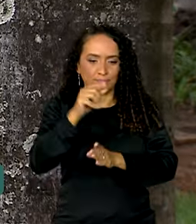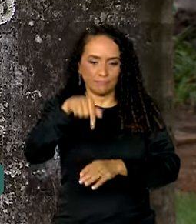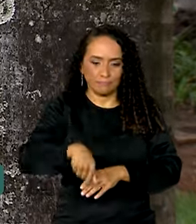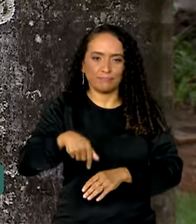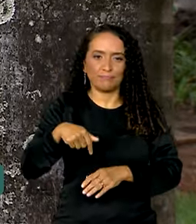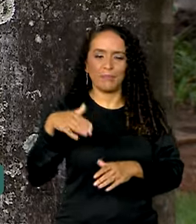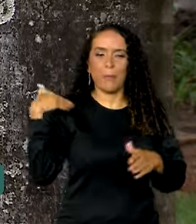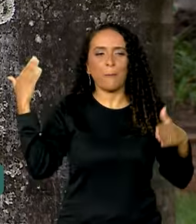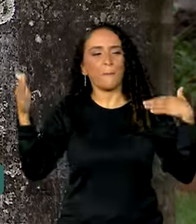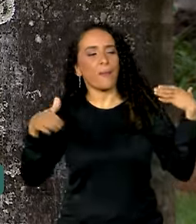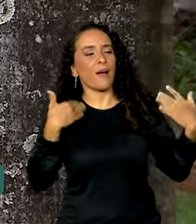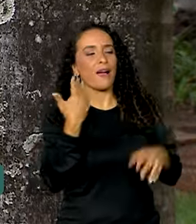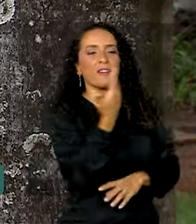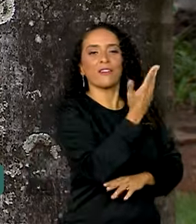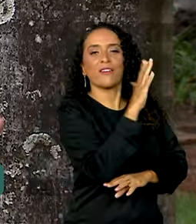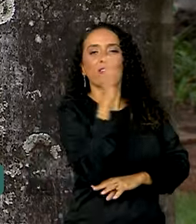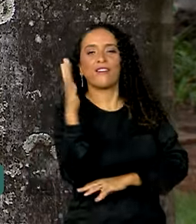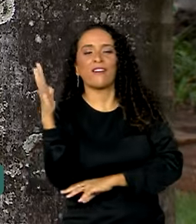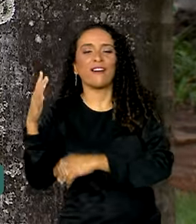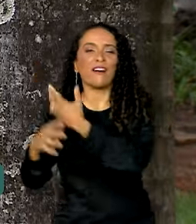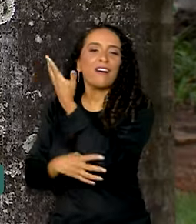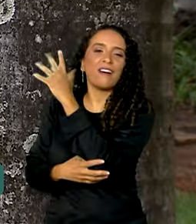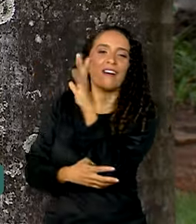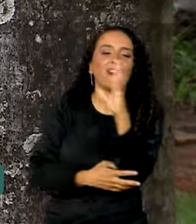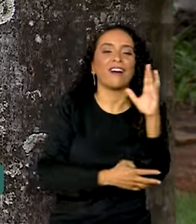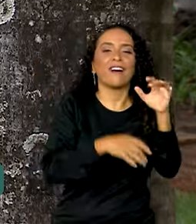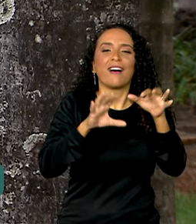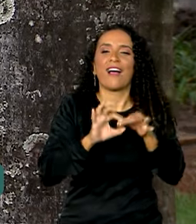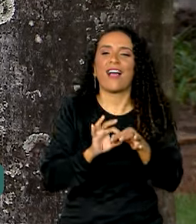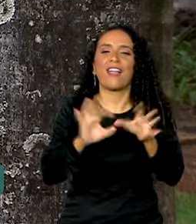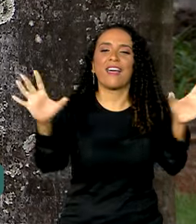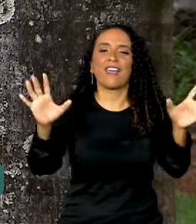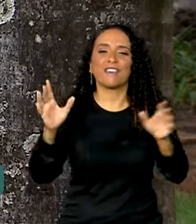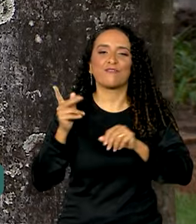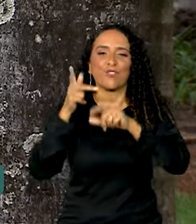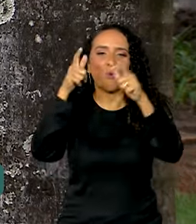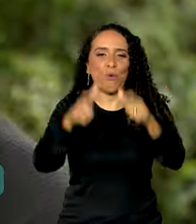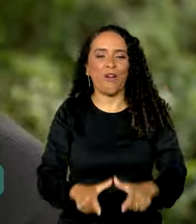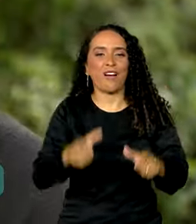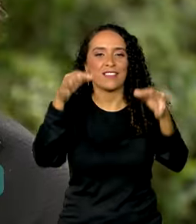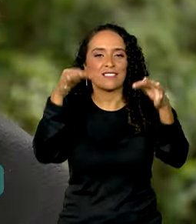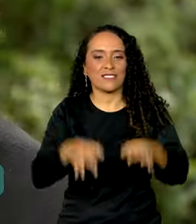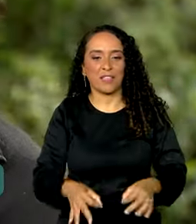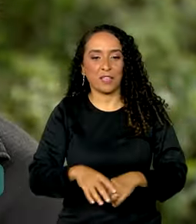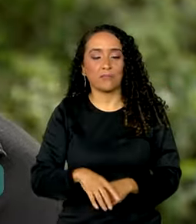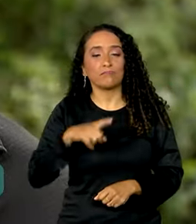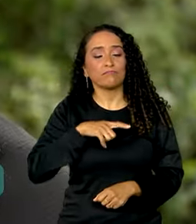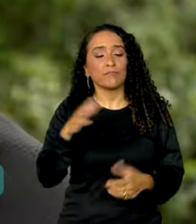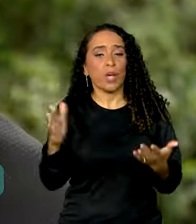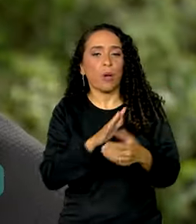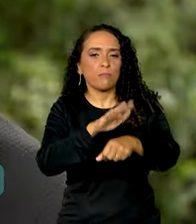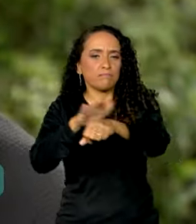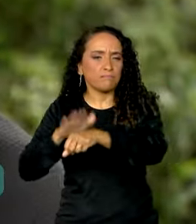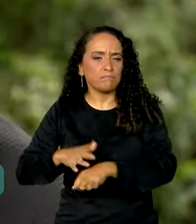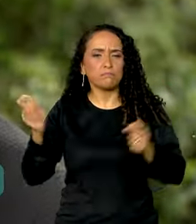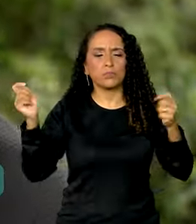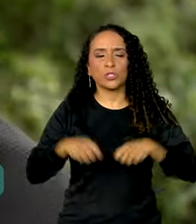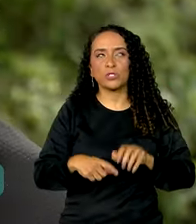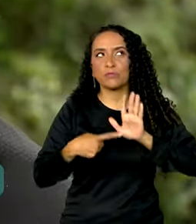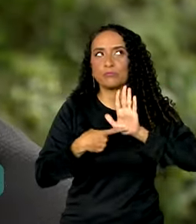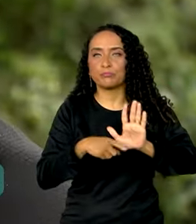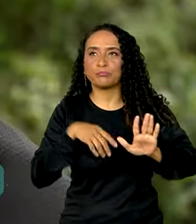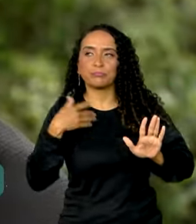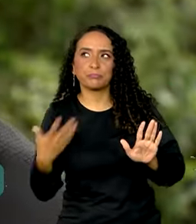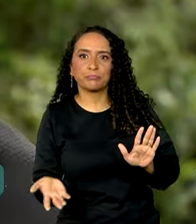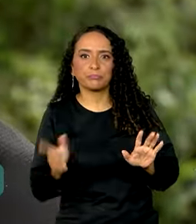passeio pela floresta, pela vegetação ao ar livre, o destino certo. Tem alguns momentos que talvez eu possa destacar,